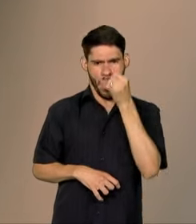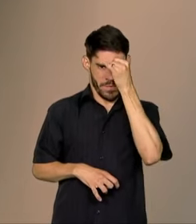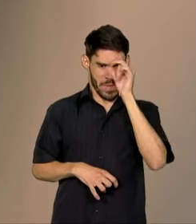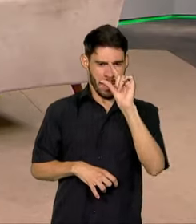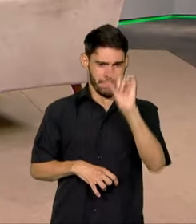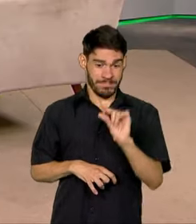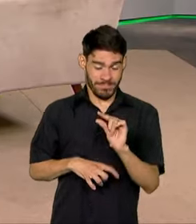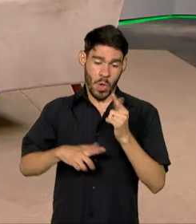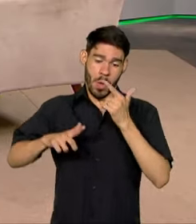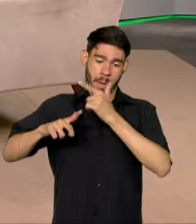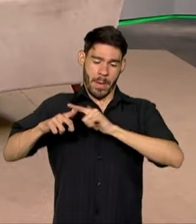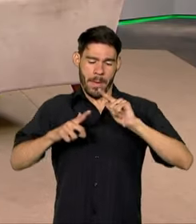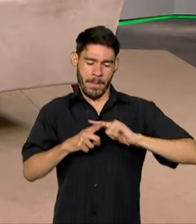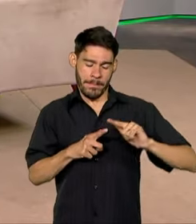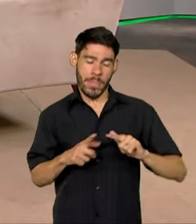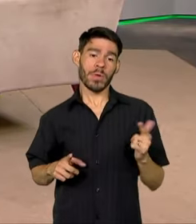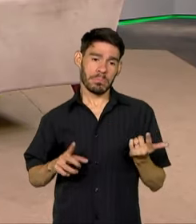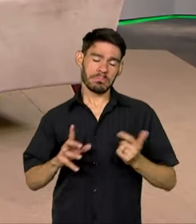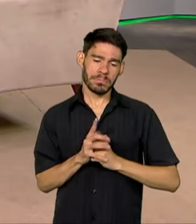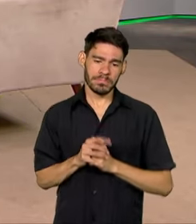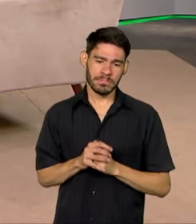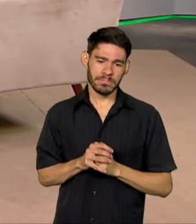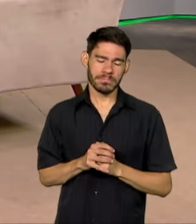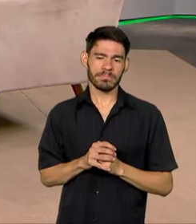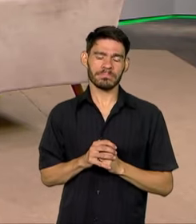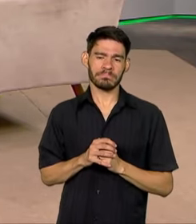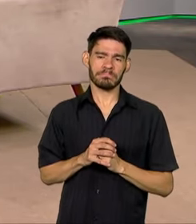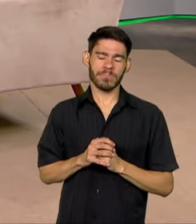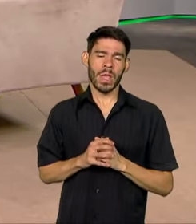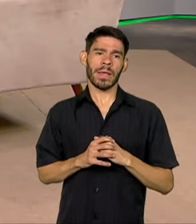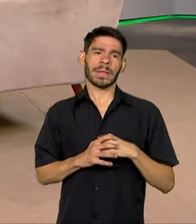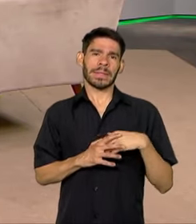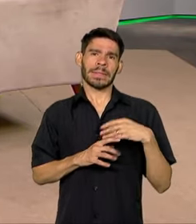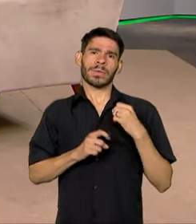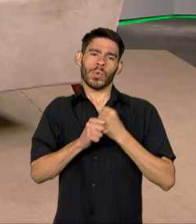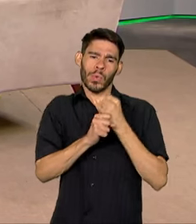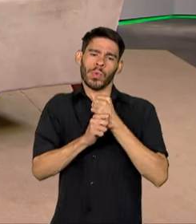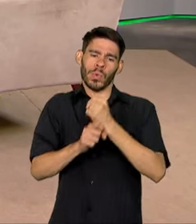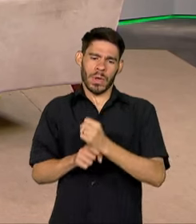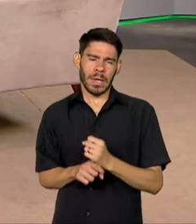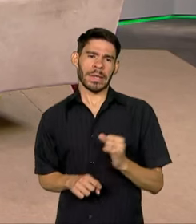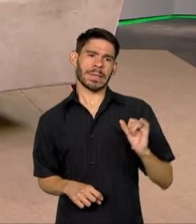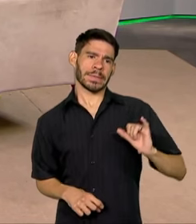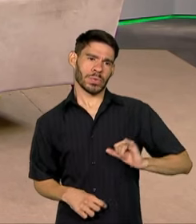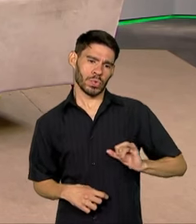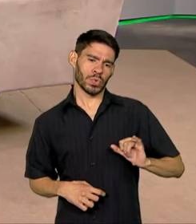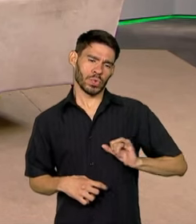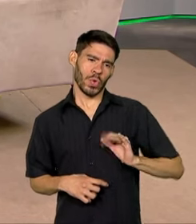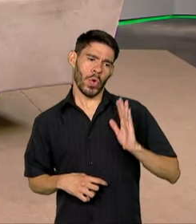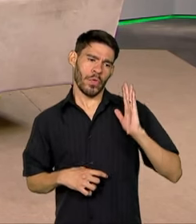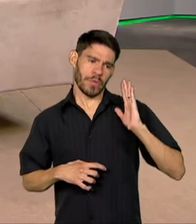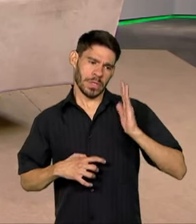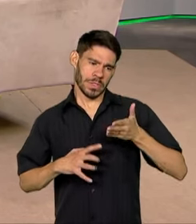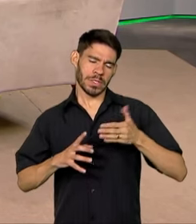efeitos colaterais. Enfim, com a idade, você já vai sofrendo de certas